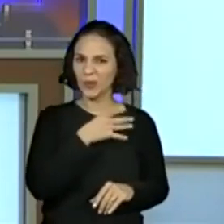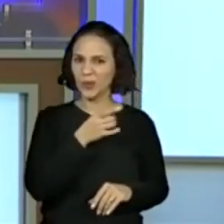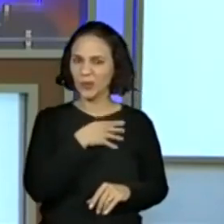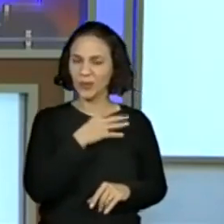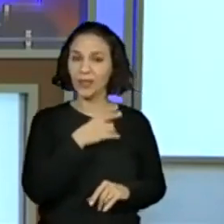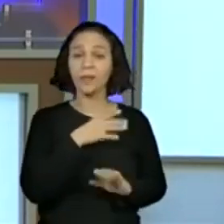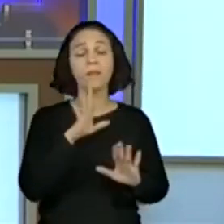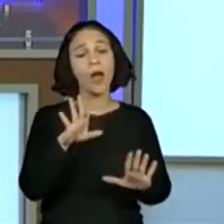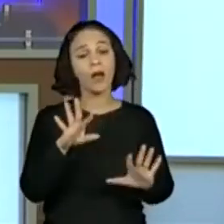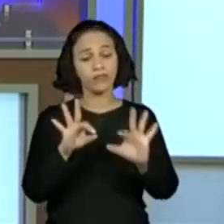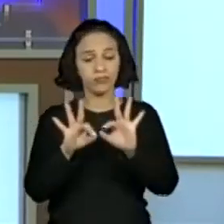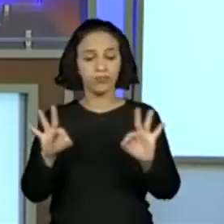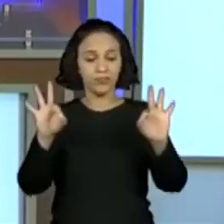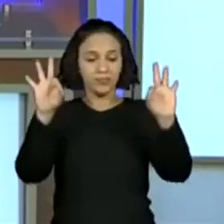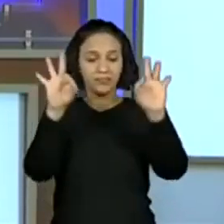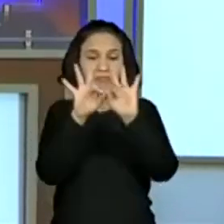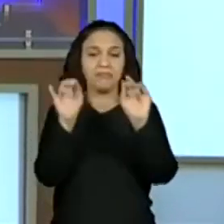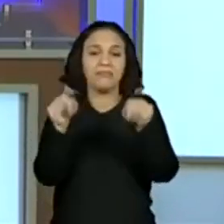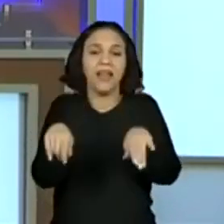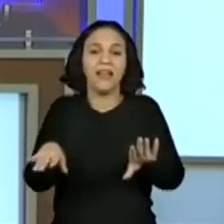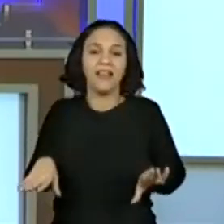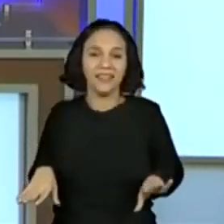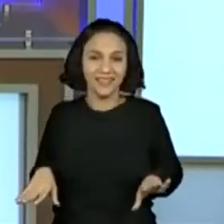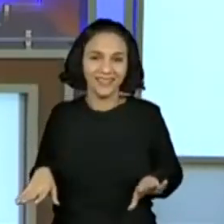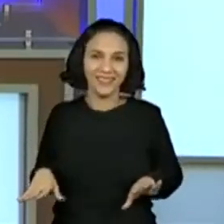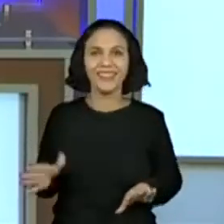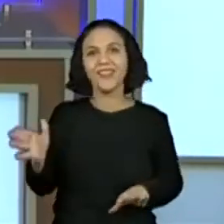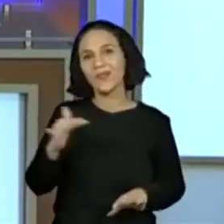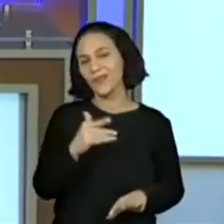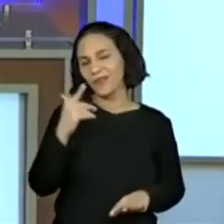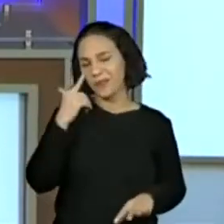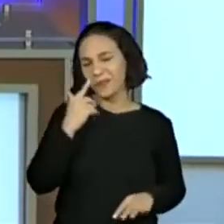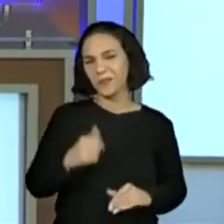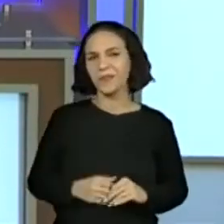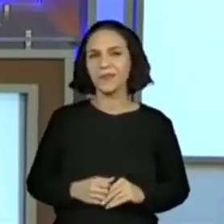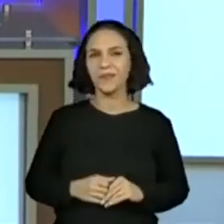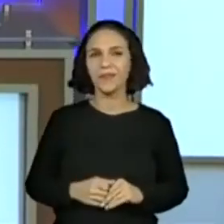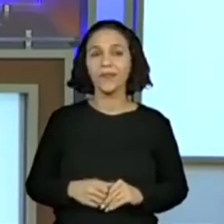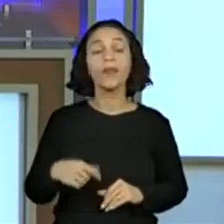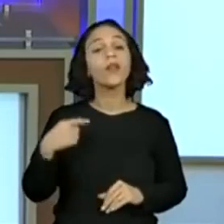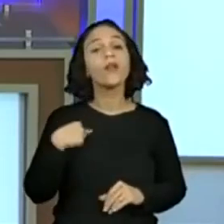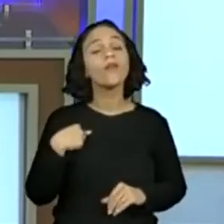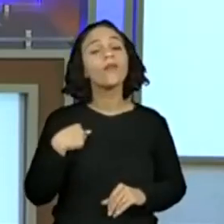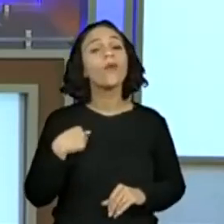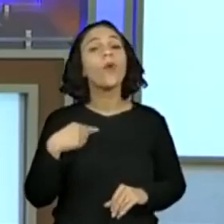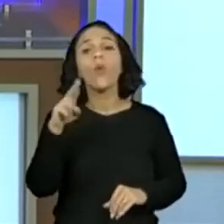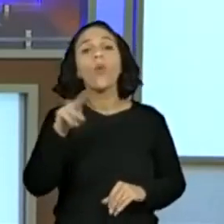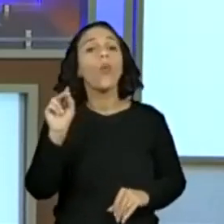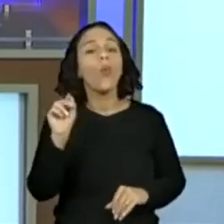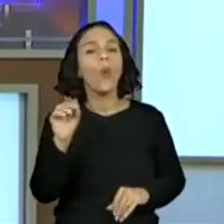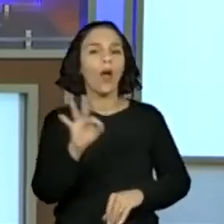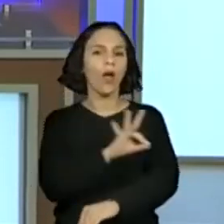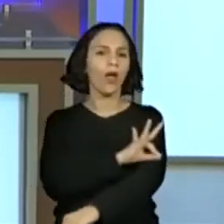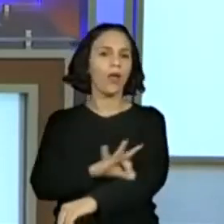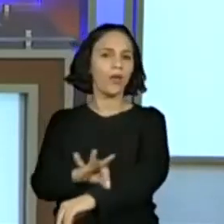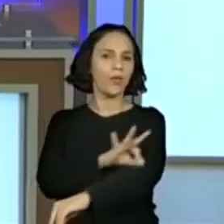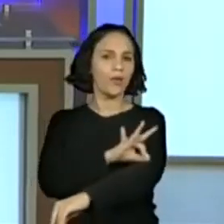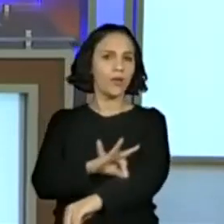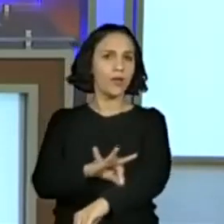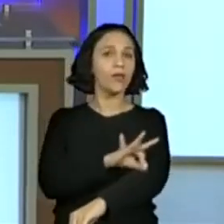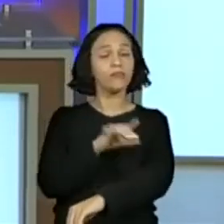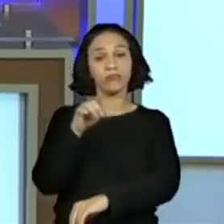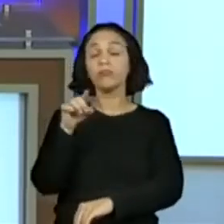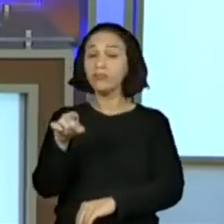Mas, para medir o perímetro, não tem problema, né? Então, vamos lá. Vou utilizar a régua, um dos nossos